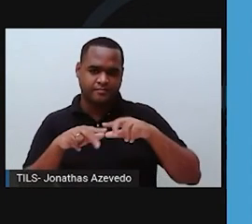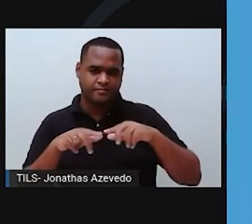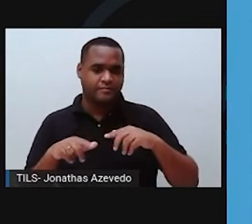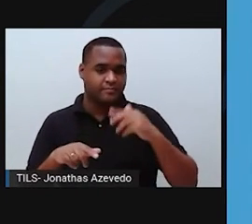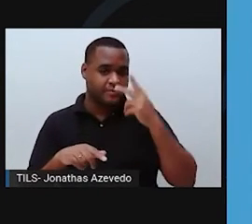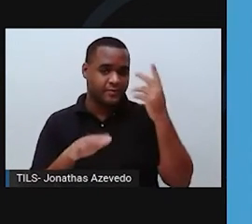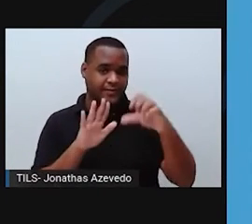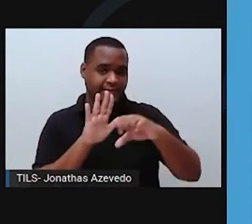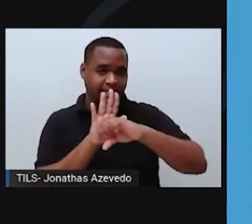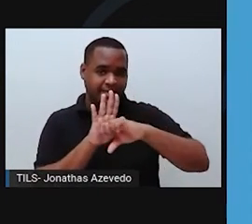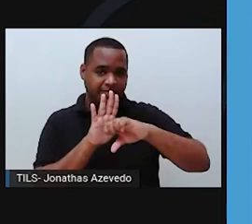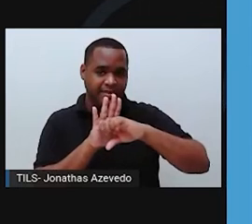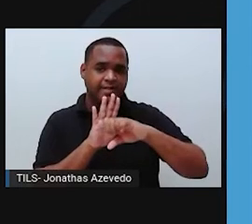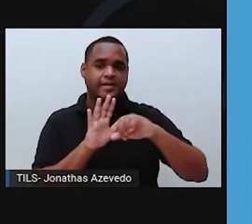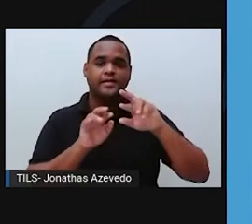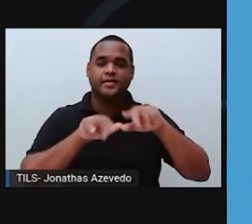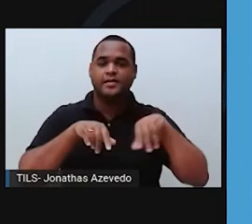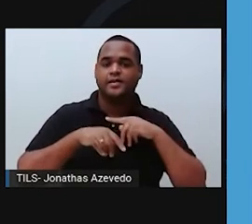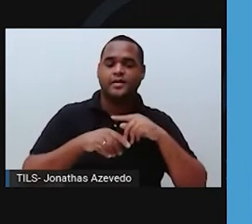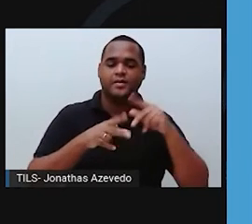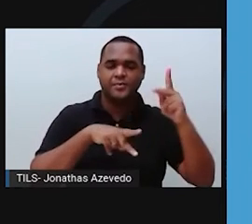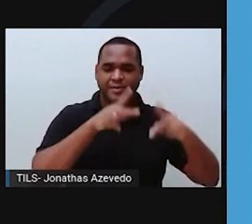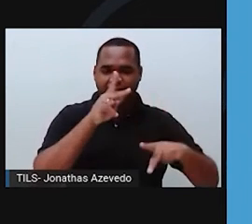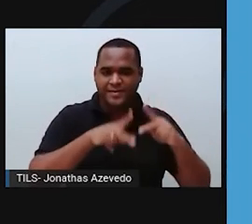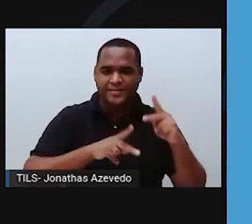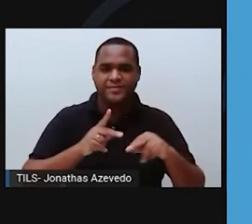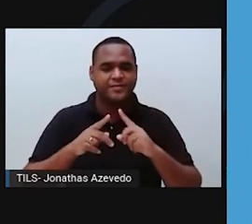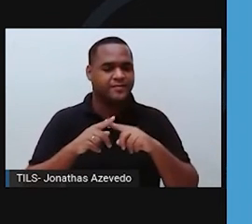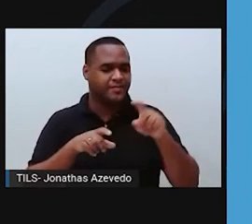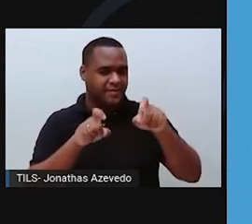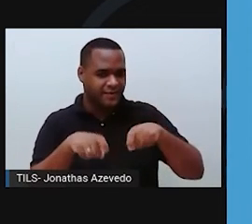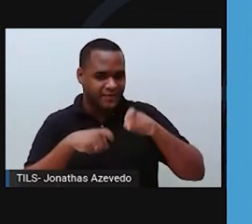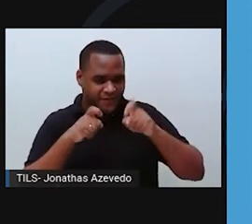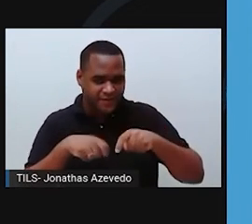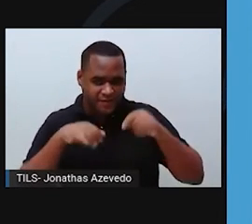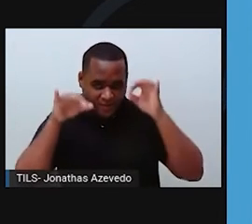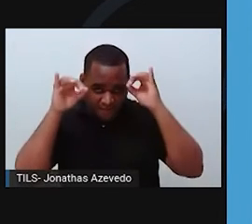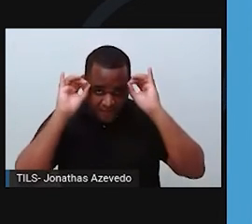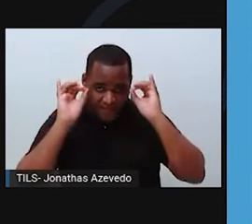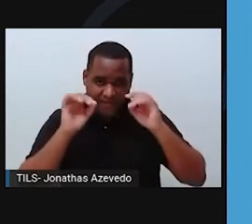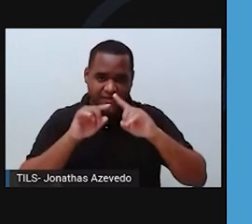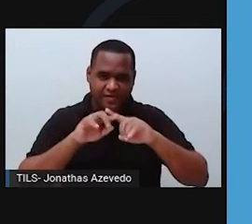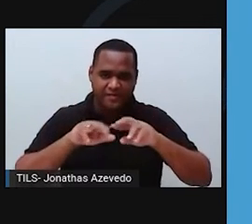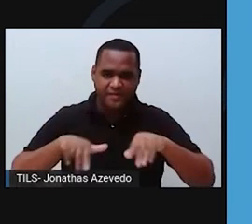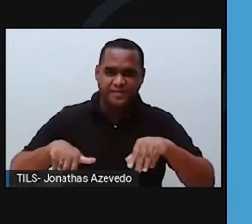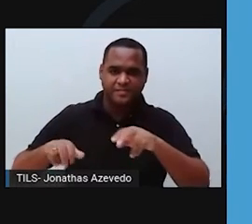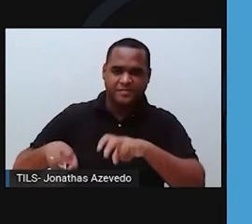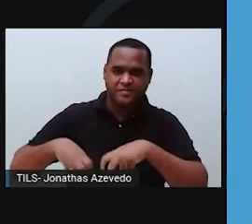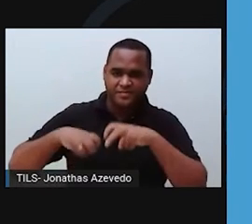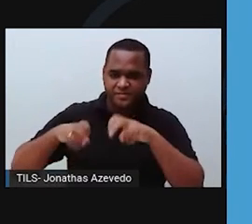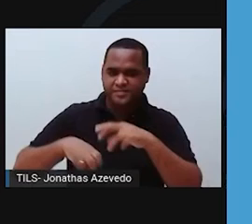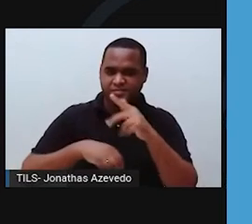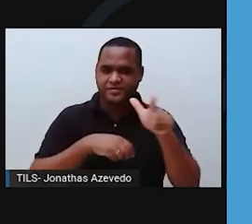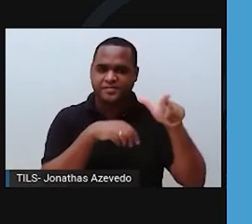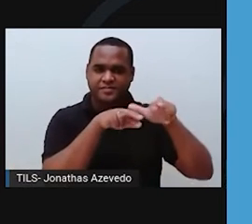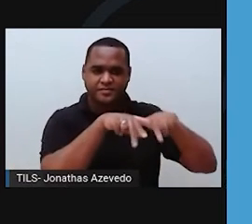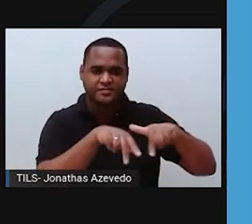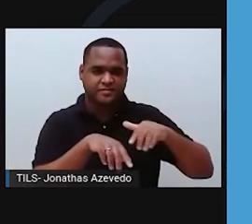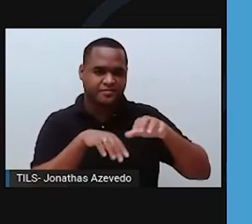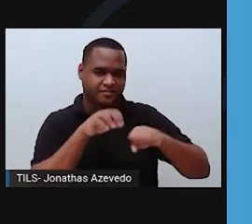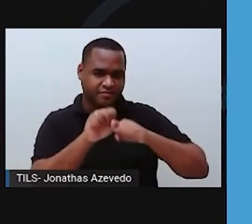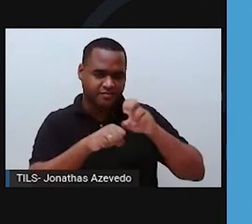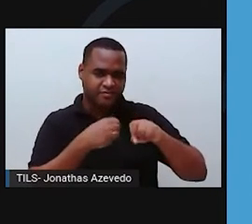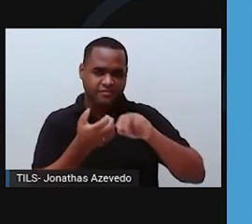ambientais, retrocessos políticos, atividade pecuária, estímulo à grilagem de terras públicas e a retomada de grandes